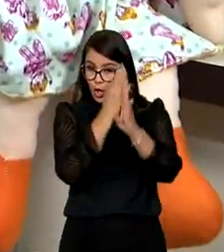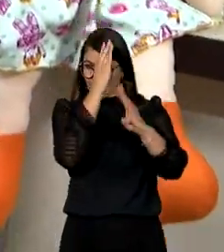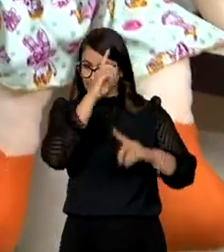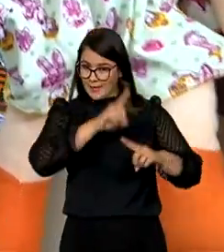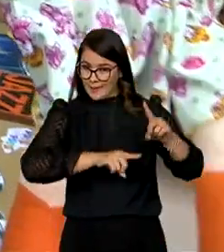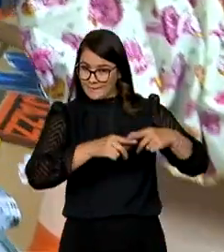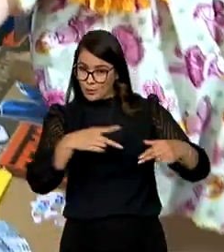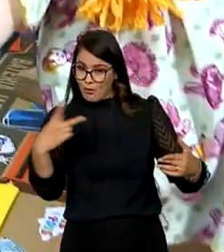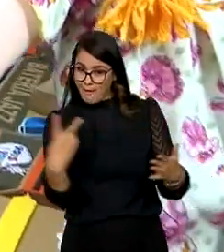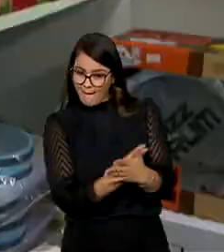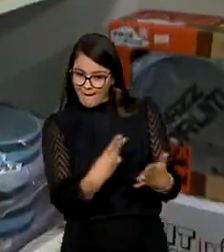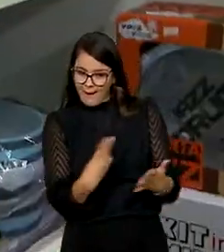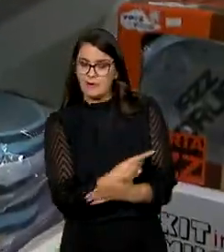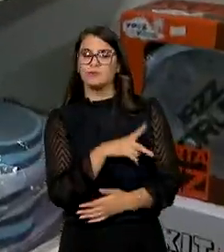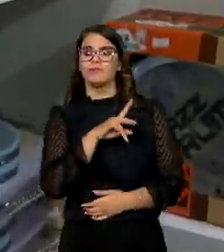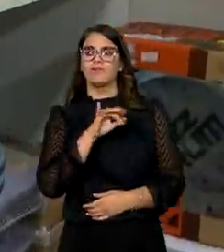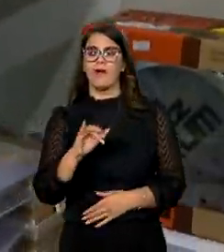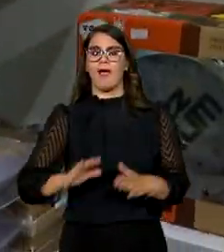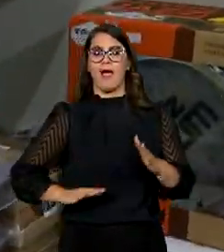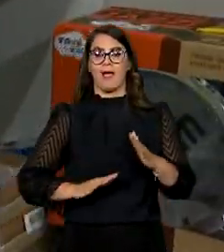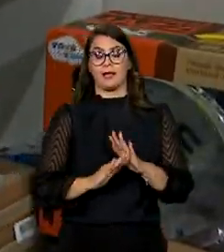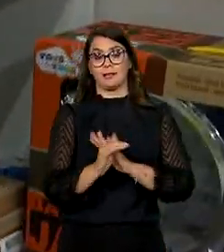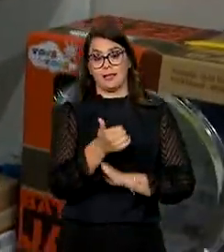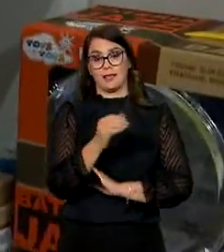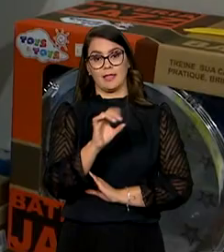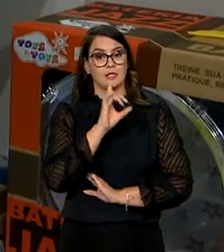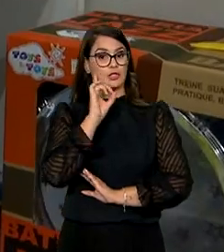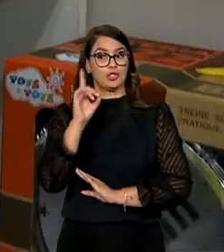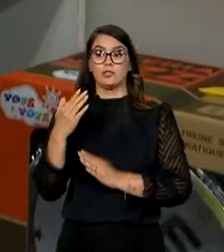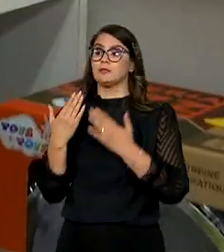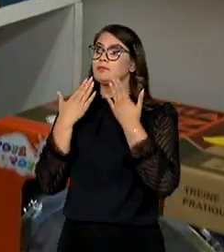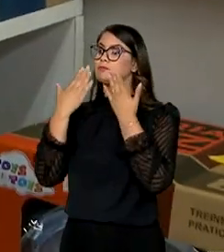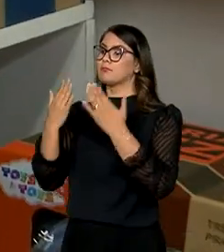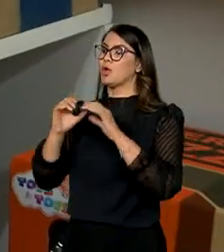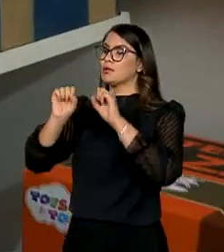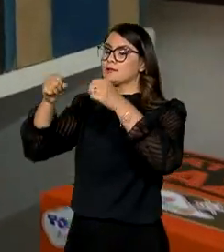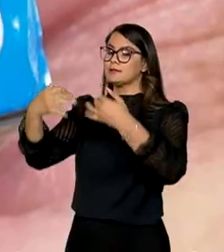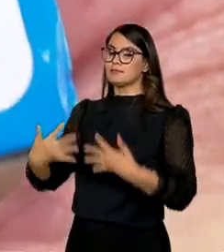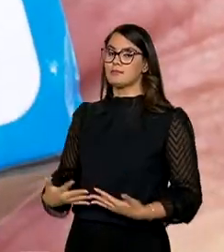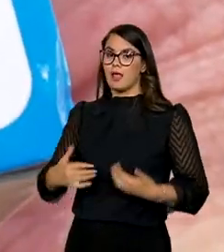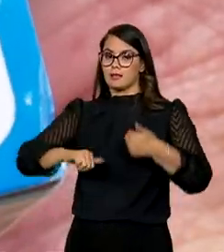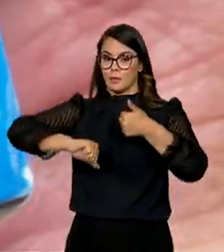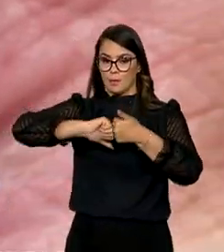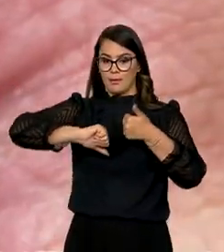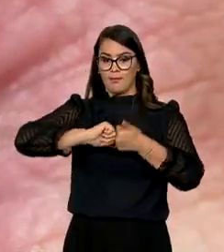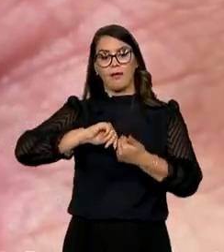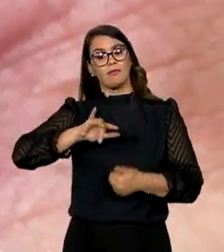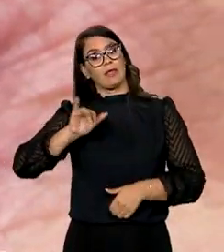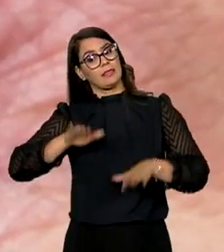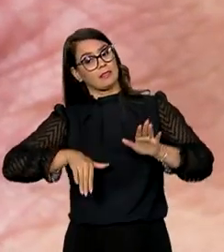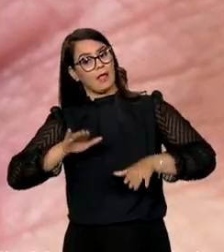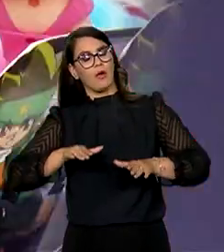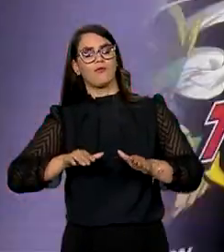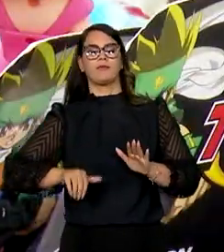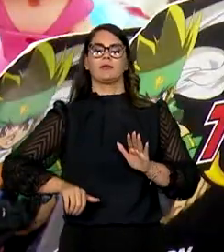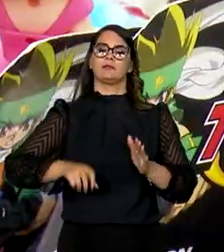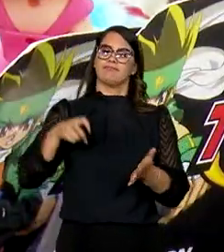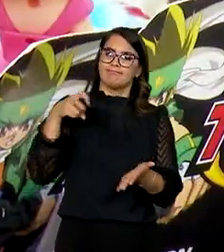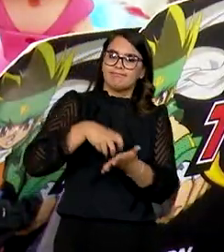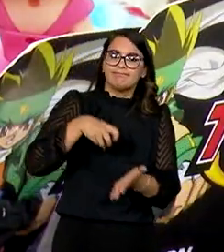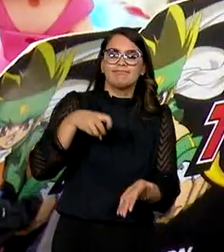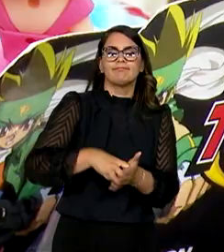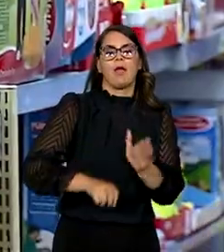produtos irregulares terão até 10 dias para apresentar defesa ao Inmetro e estarão sujeitos às penalidades